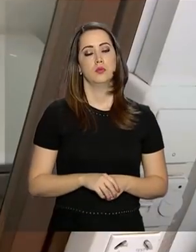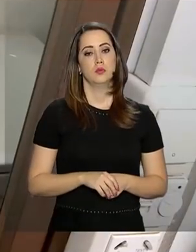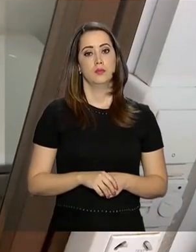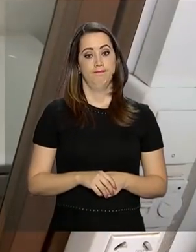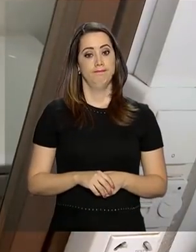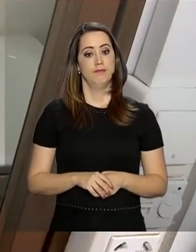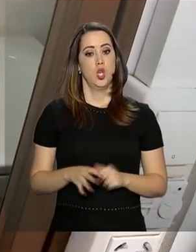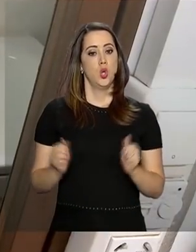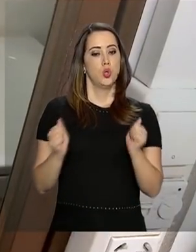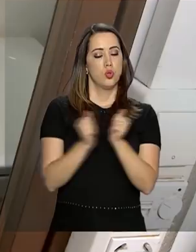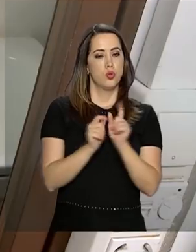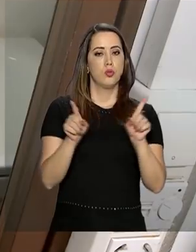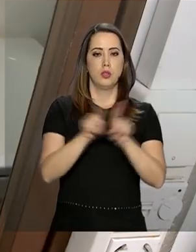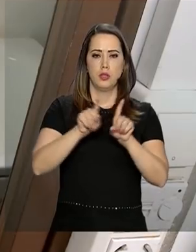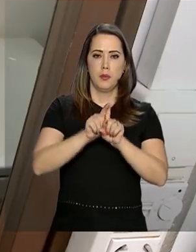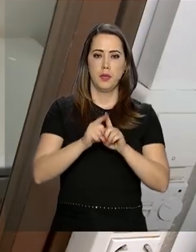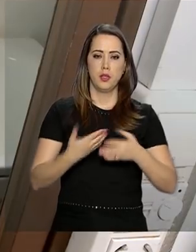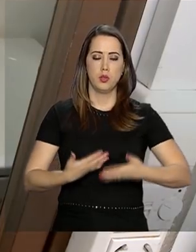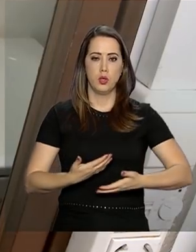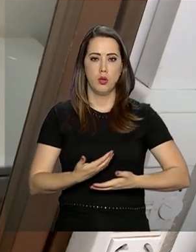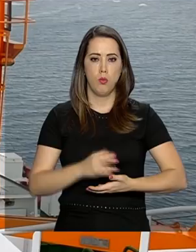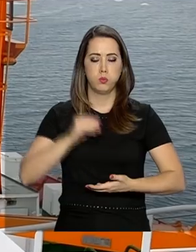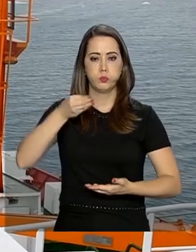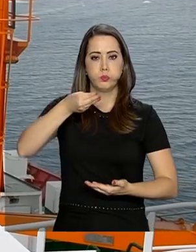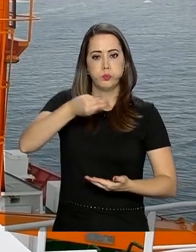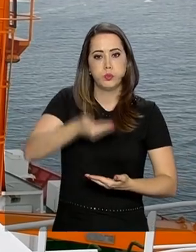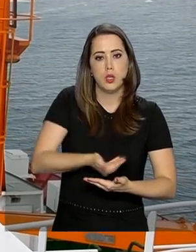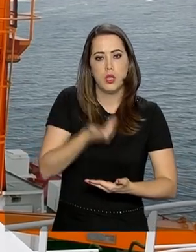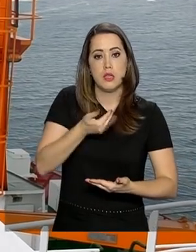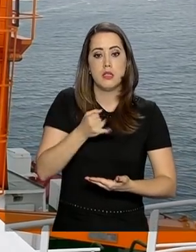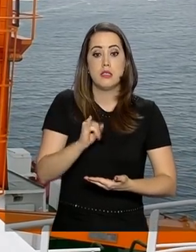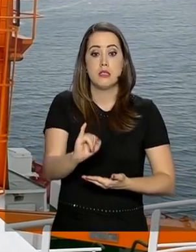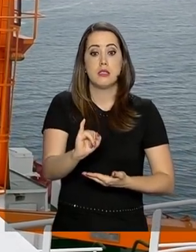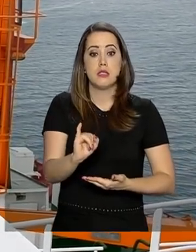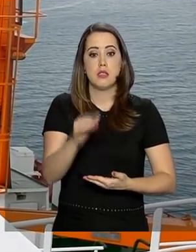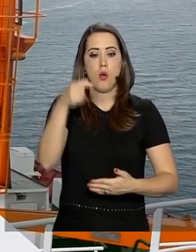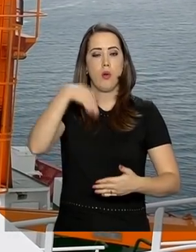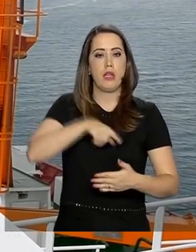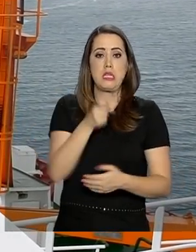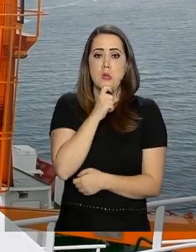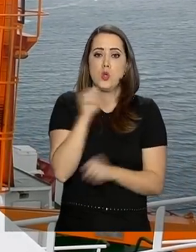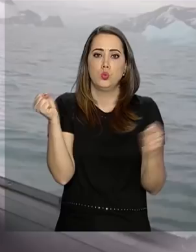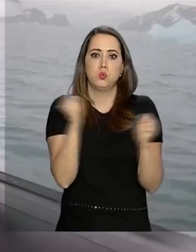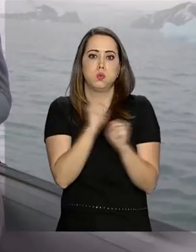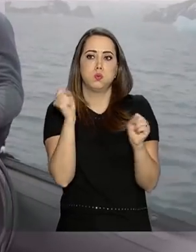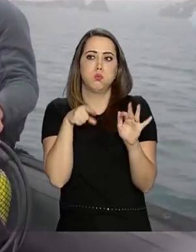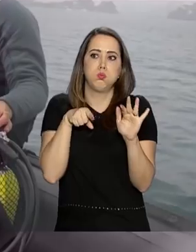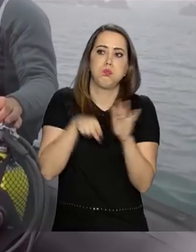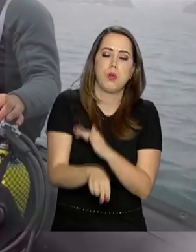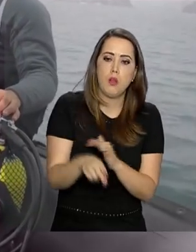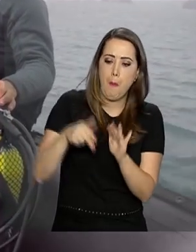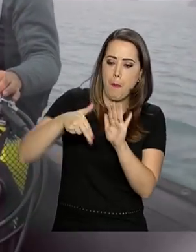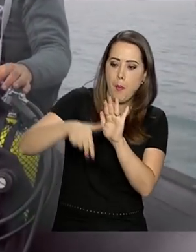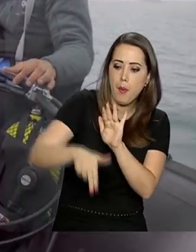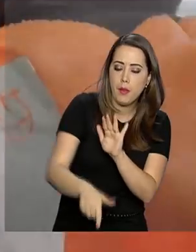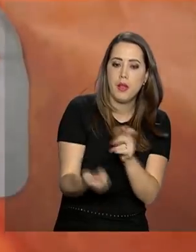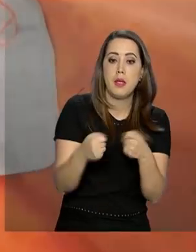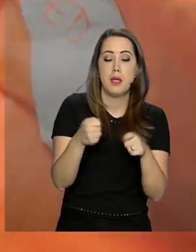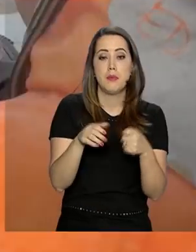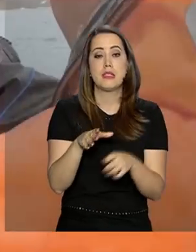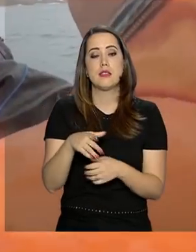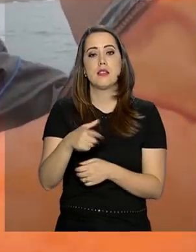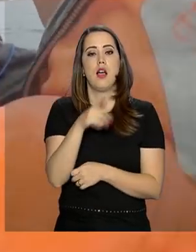A bordo há também uma banheira para imersão caso alguém caia nas águas geladas da Antártica e precise ser aquecido